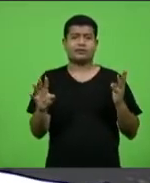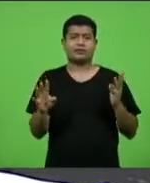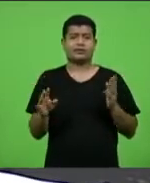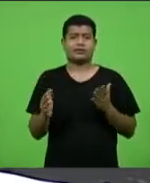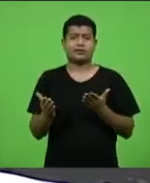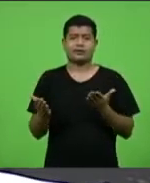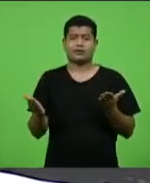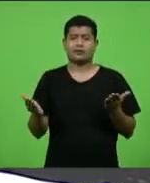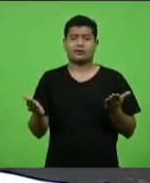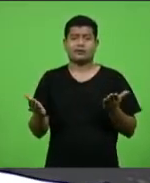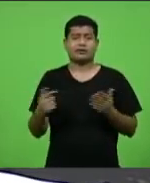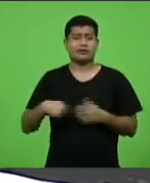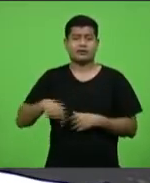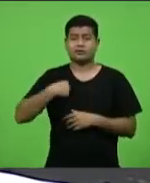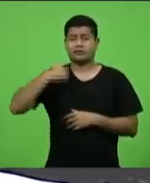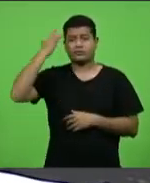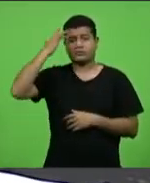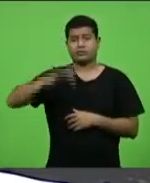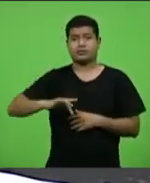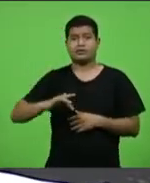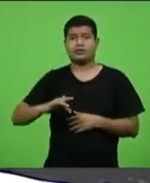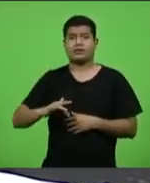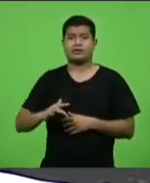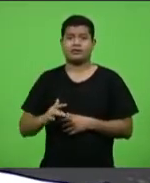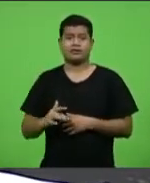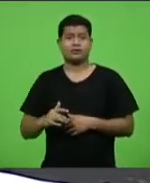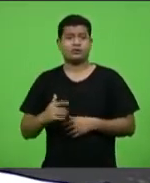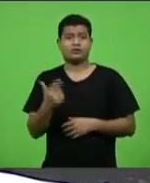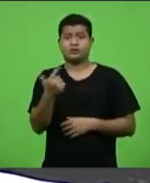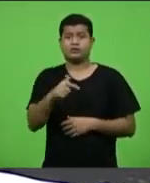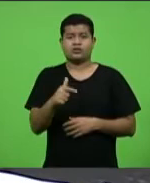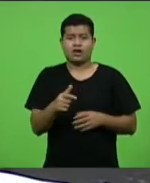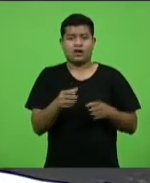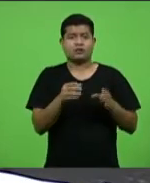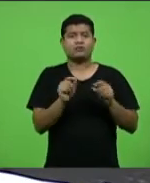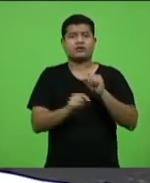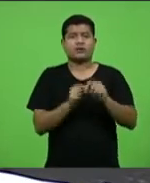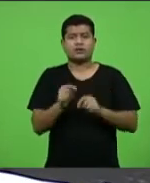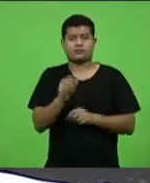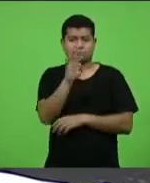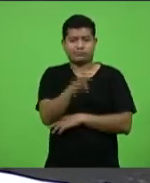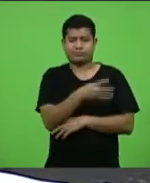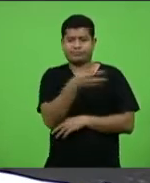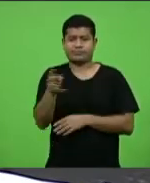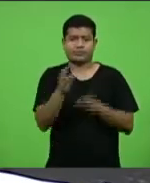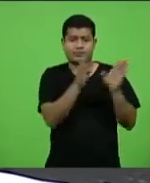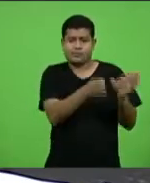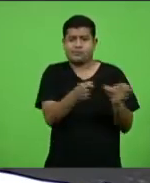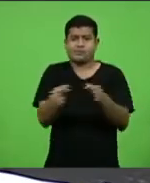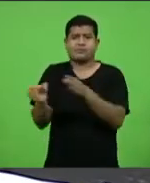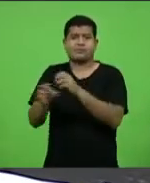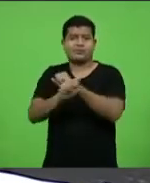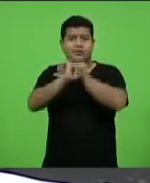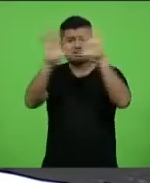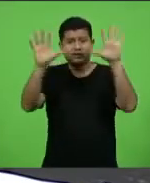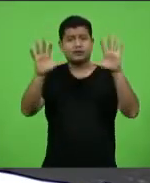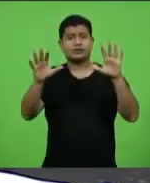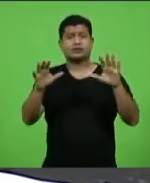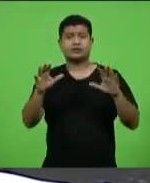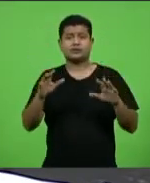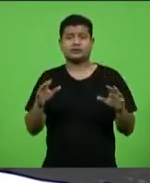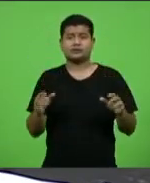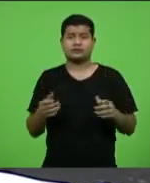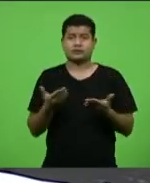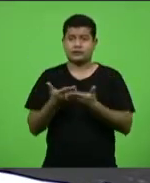quanto tempo, não há um cronograma claro que possa nos